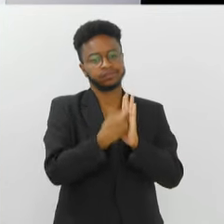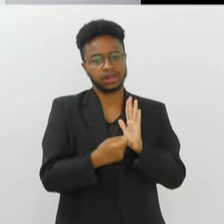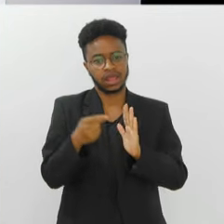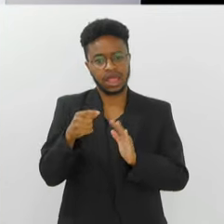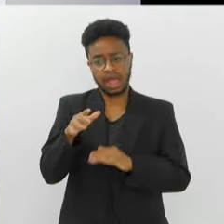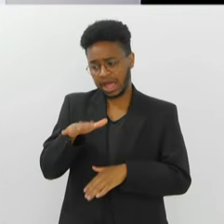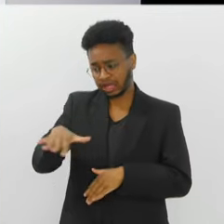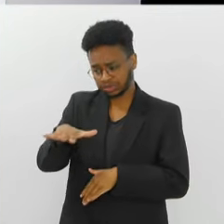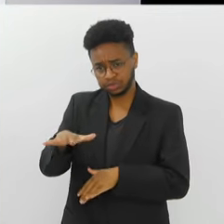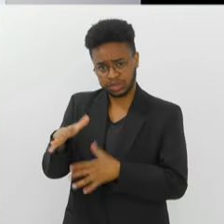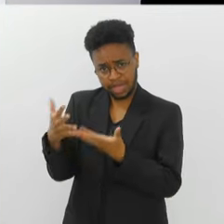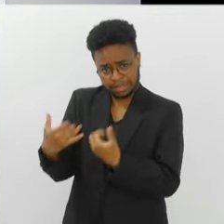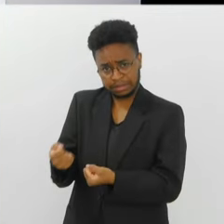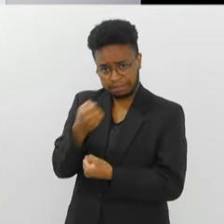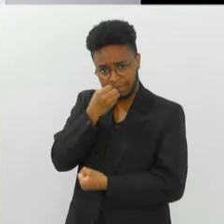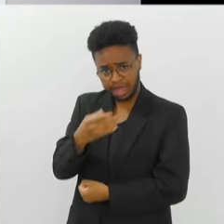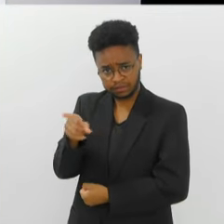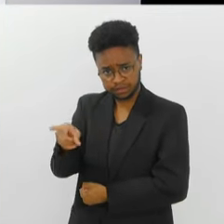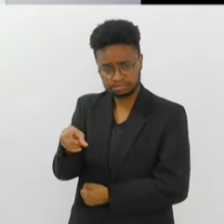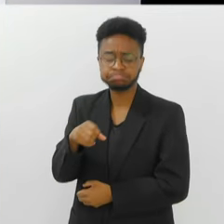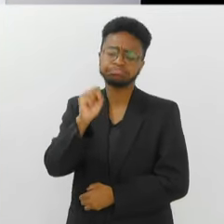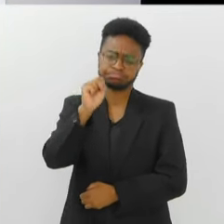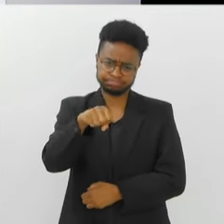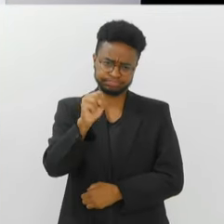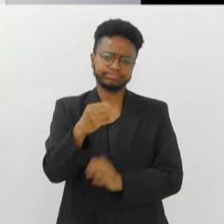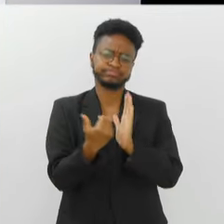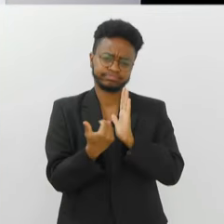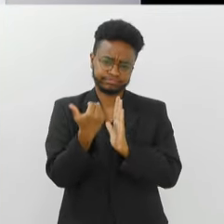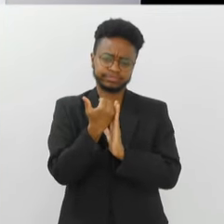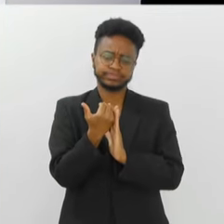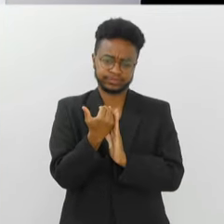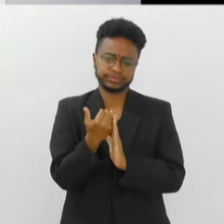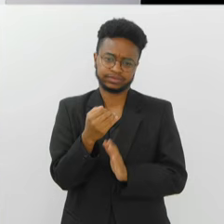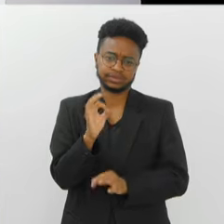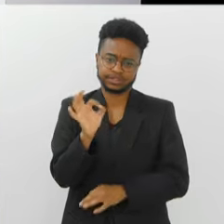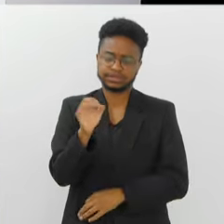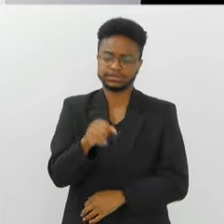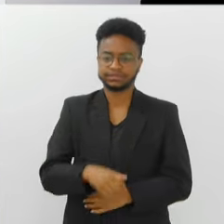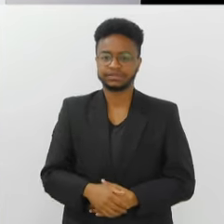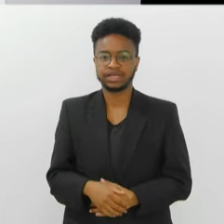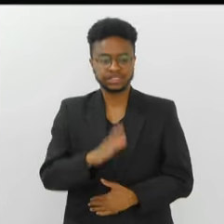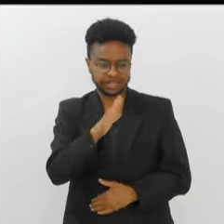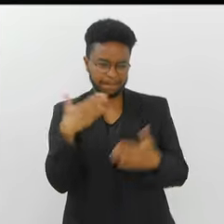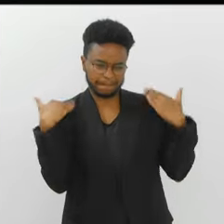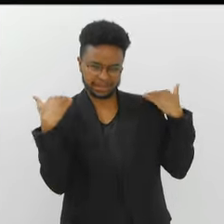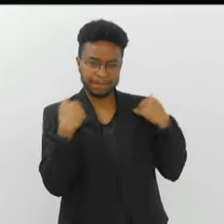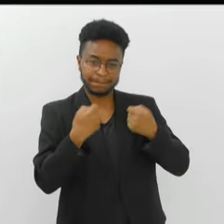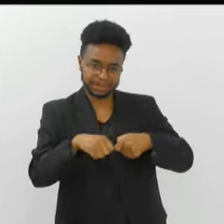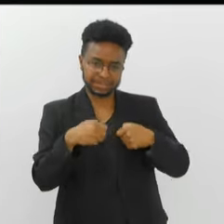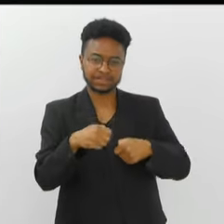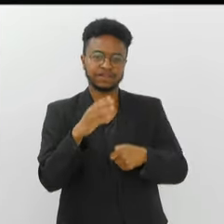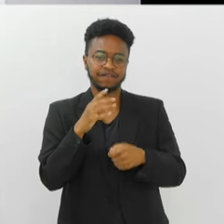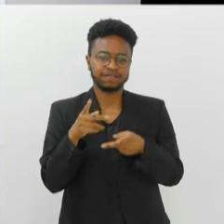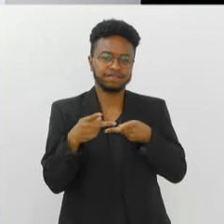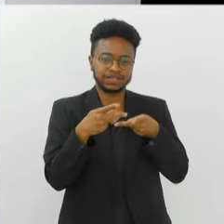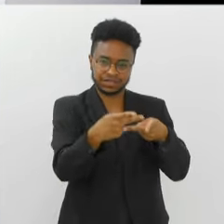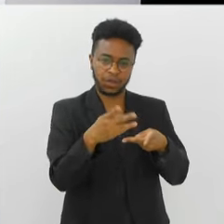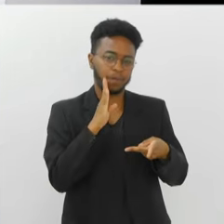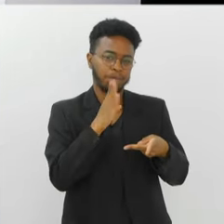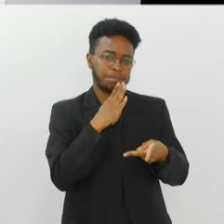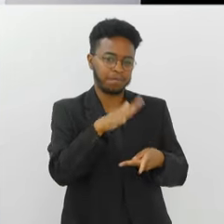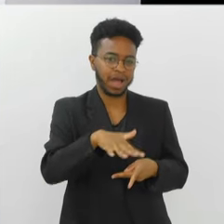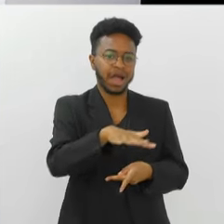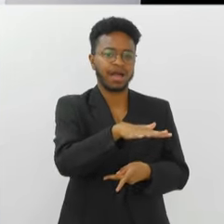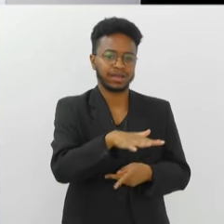E você está sendo bem recebido pelos colegas? Sim, muito, aliás. Muito bem recebido. está saindo, tem que ir no baródromo.